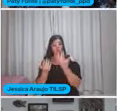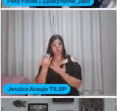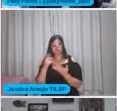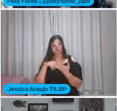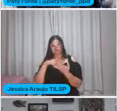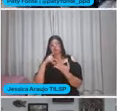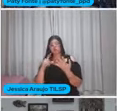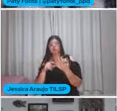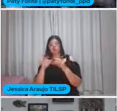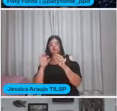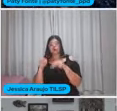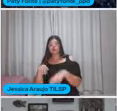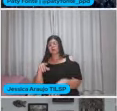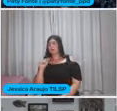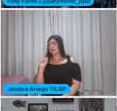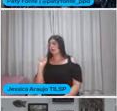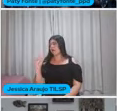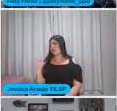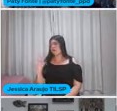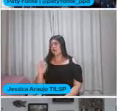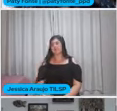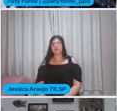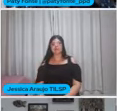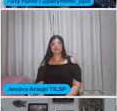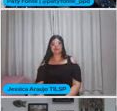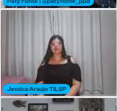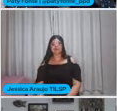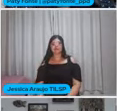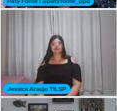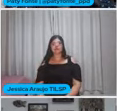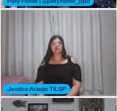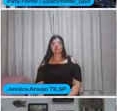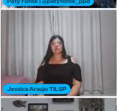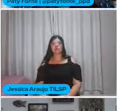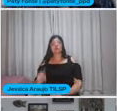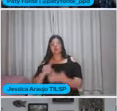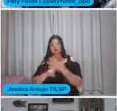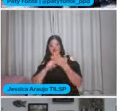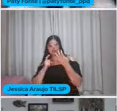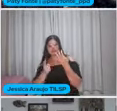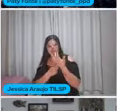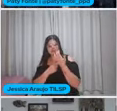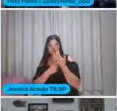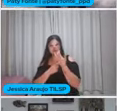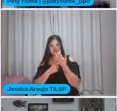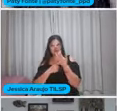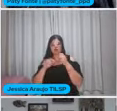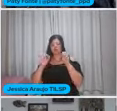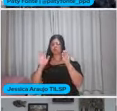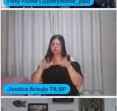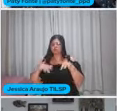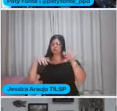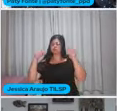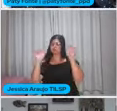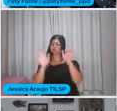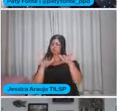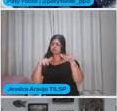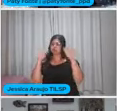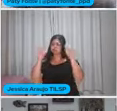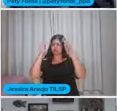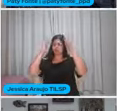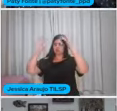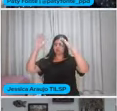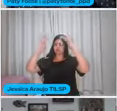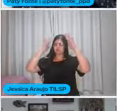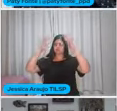terminar Com o ar Onde Também tem a parte Metafórica O ar onde nós Vamos voar Dar asas A nossa imaginação